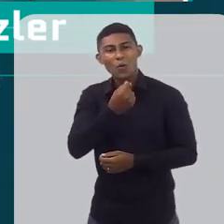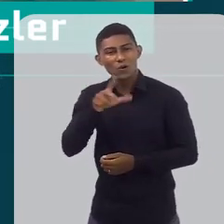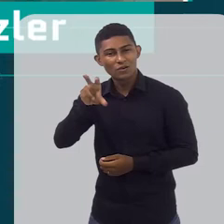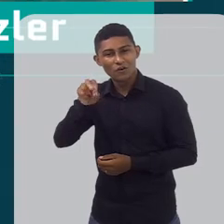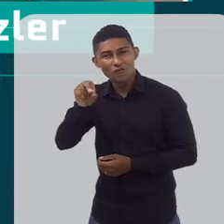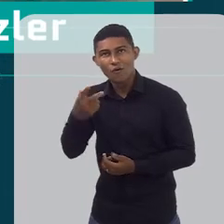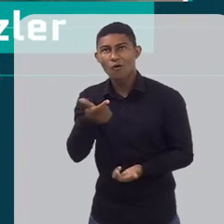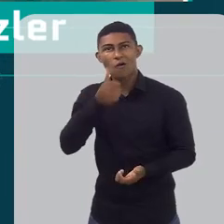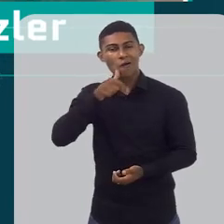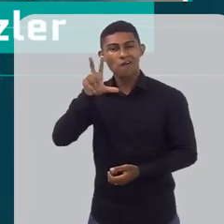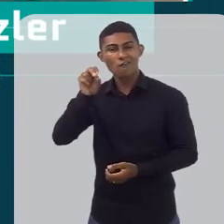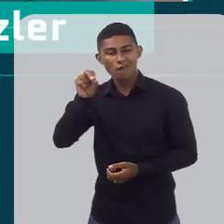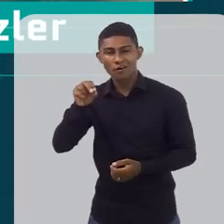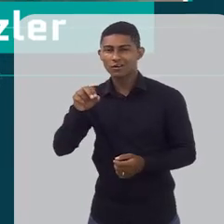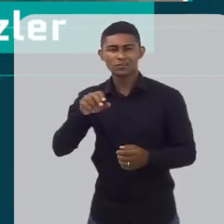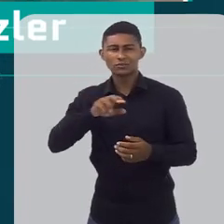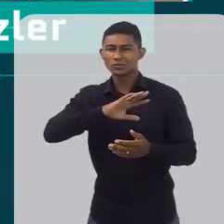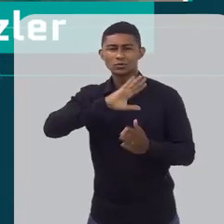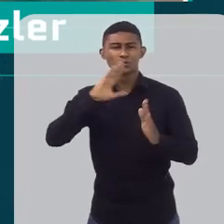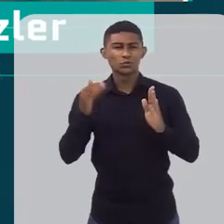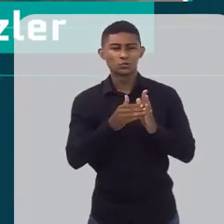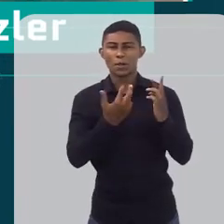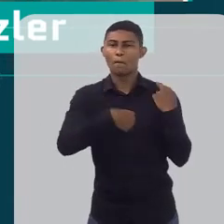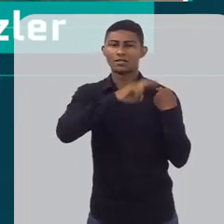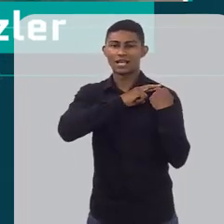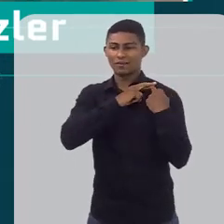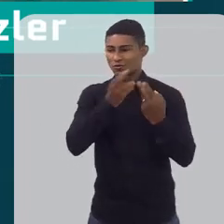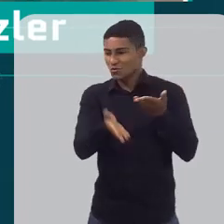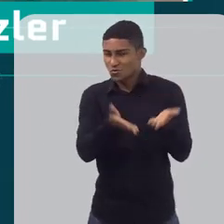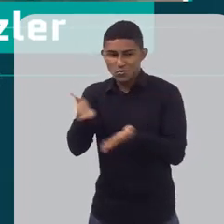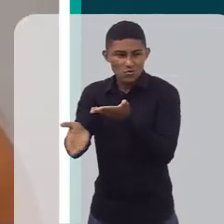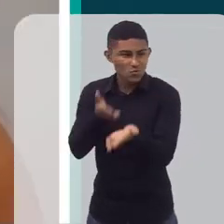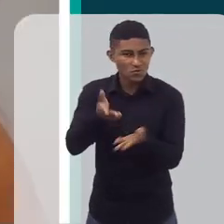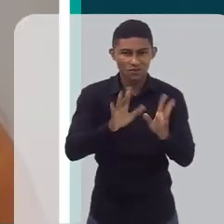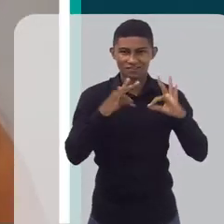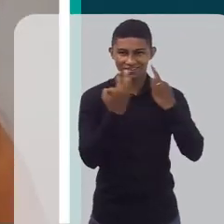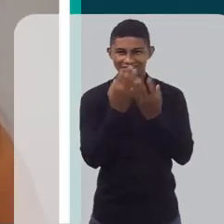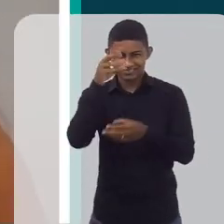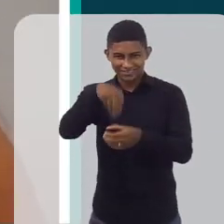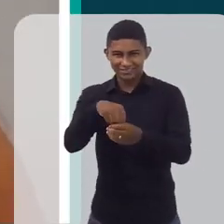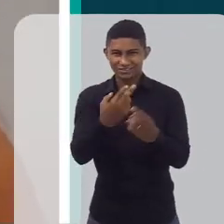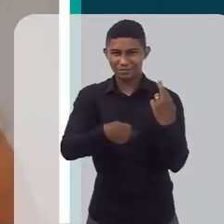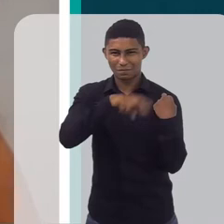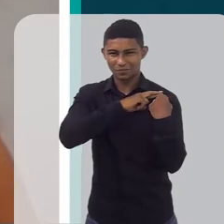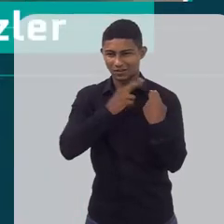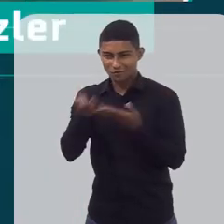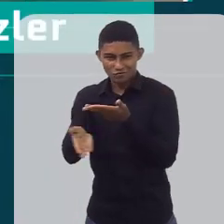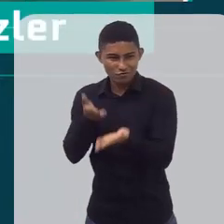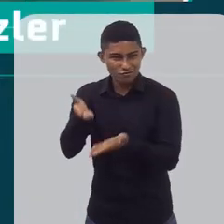avó, são os cuidadores, né? Vamos falar cuidadores em vez de mãe. Quem cuida é da criança.